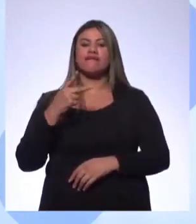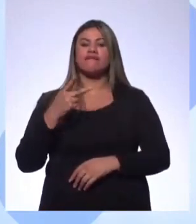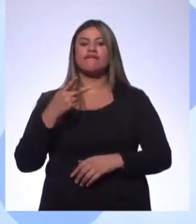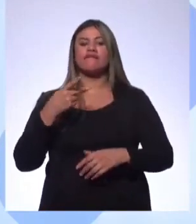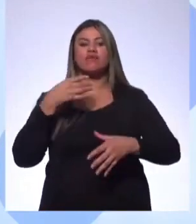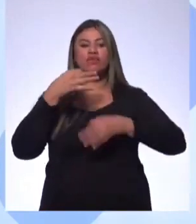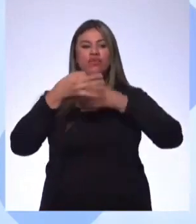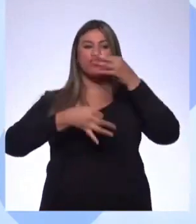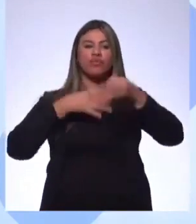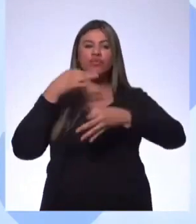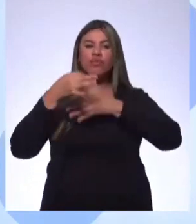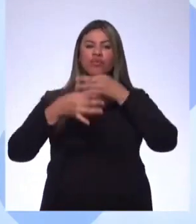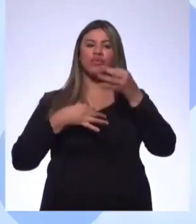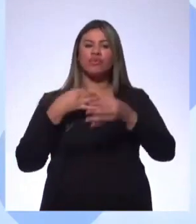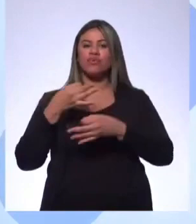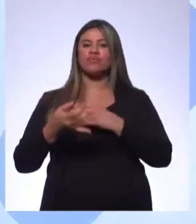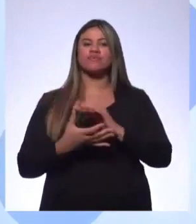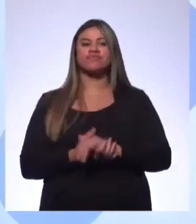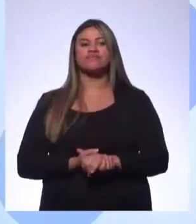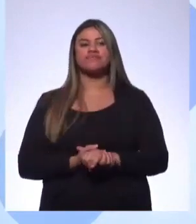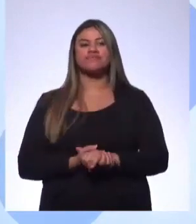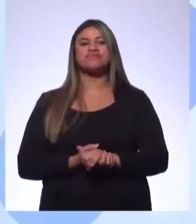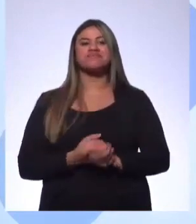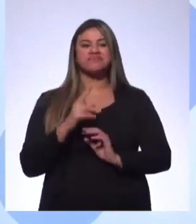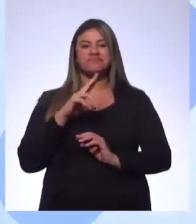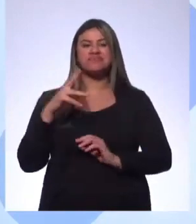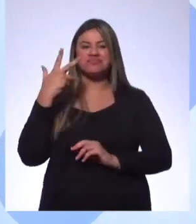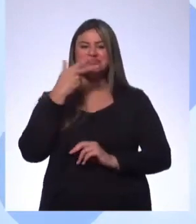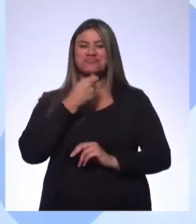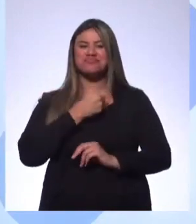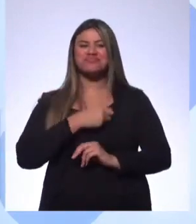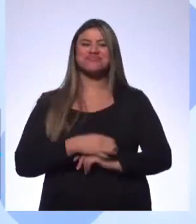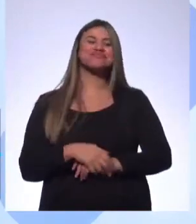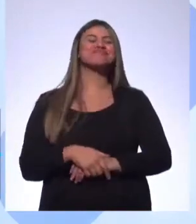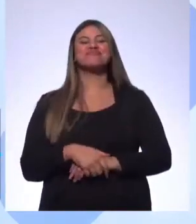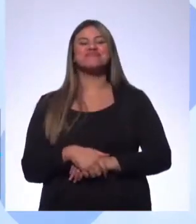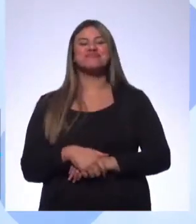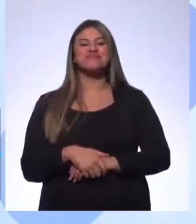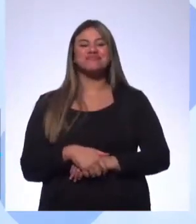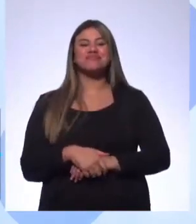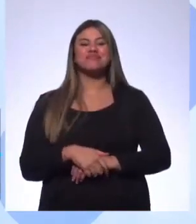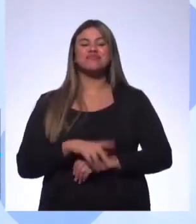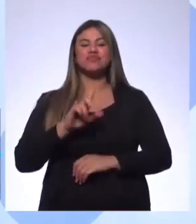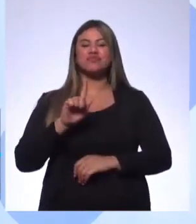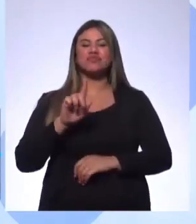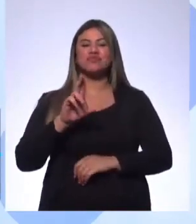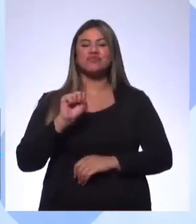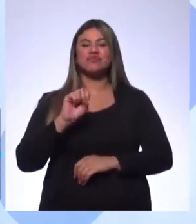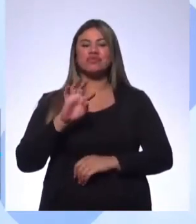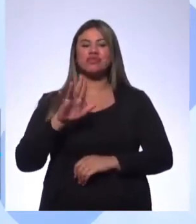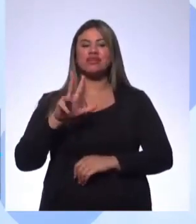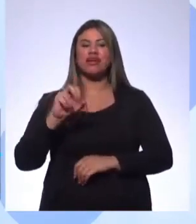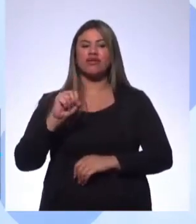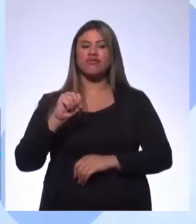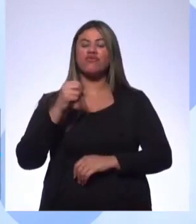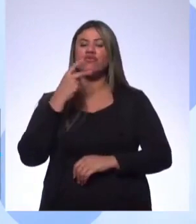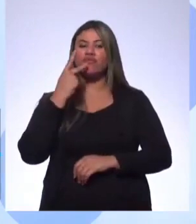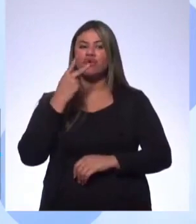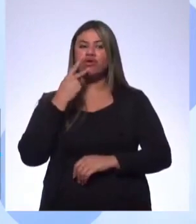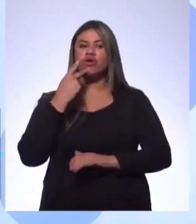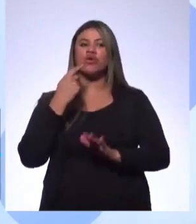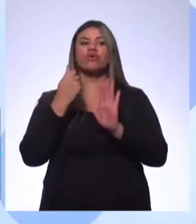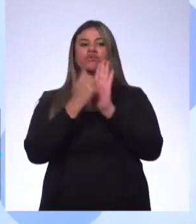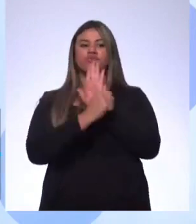argumentos, ou Laísa, né? Seu nome, parabéns pelo nome, bonito nome. Laísa ou Laísa. O Gustavo diz, apresentar autor,